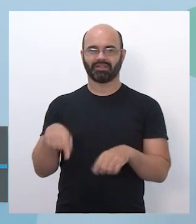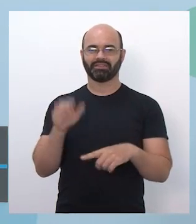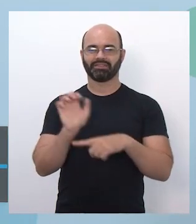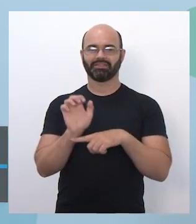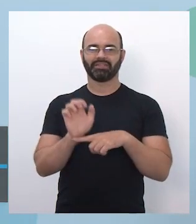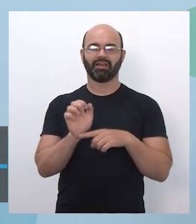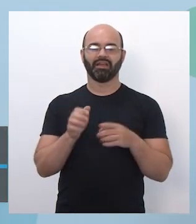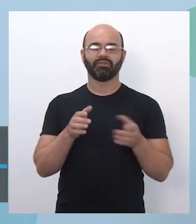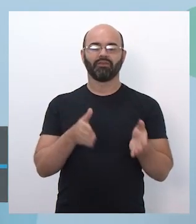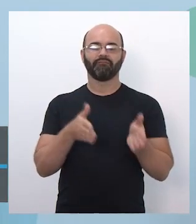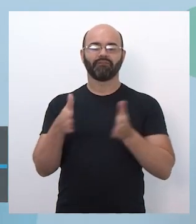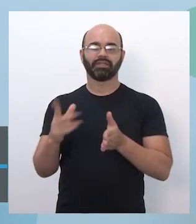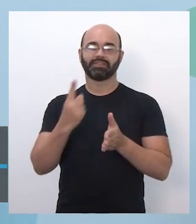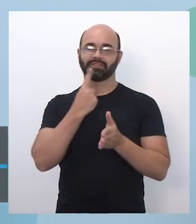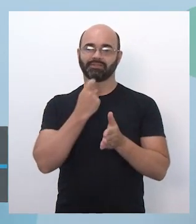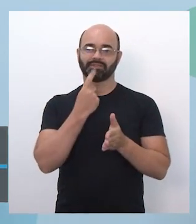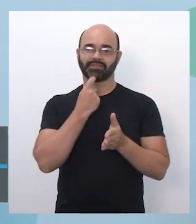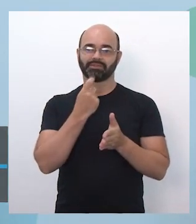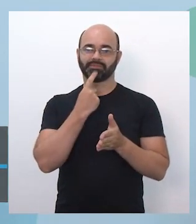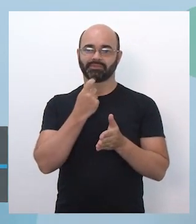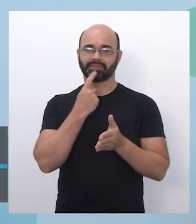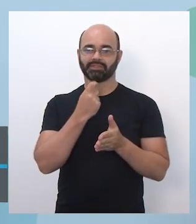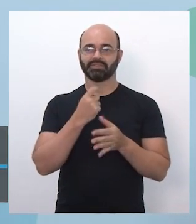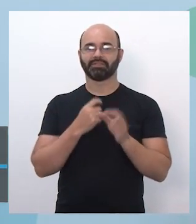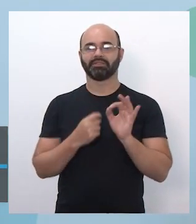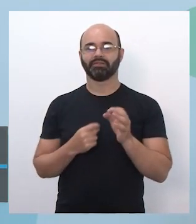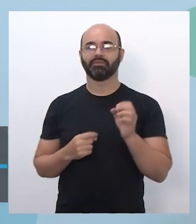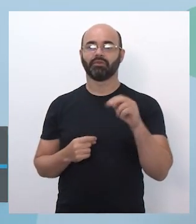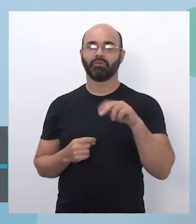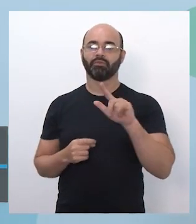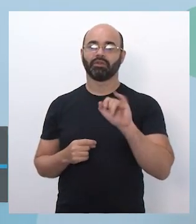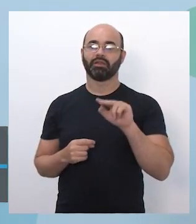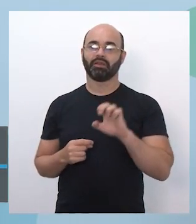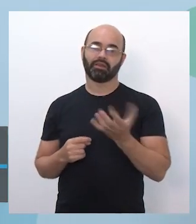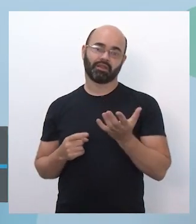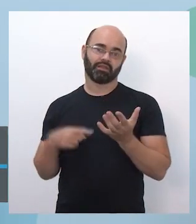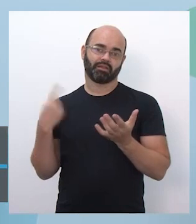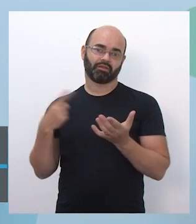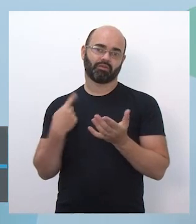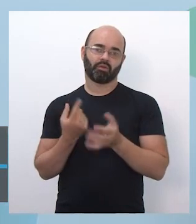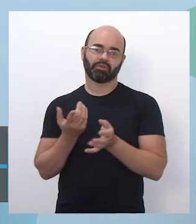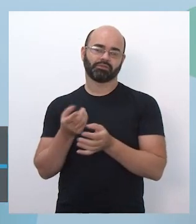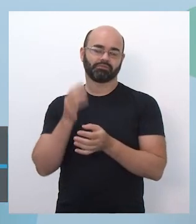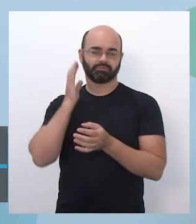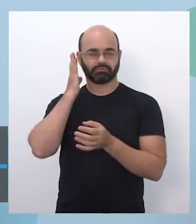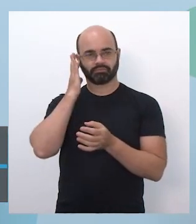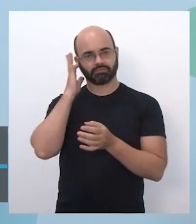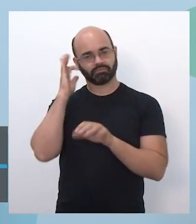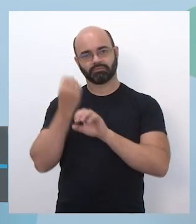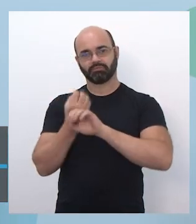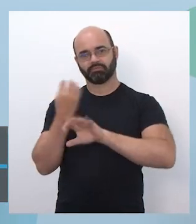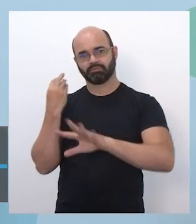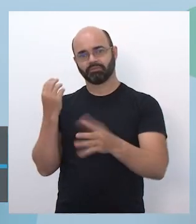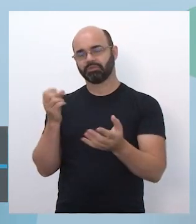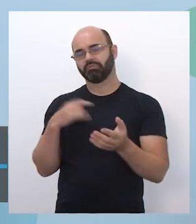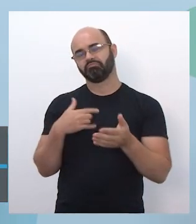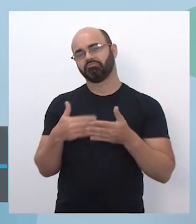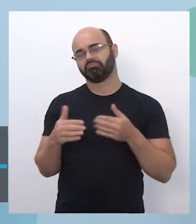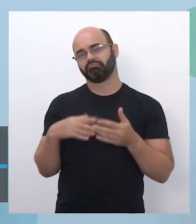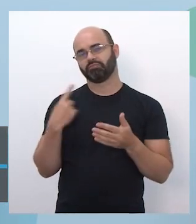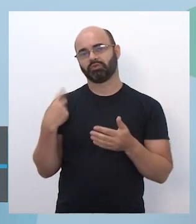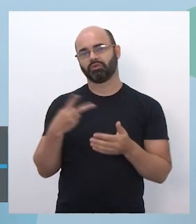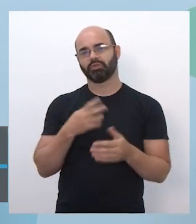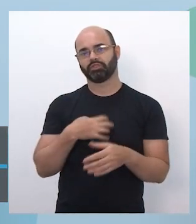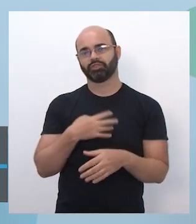toda a orientação dos estudos vai ser online, Então, isso não muda sendo fase vermelha ou não. A gente vai